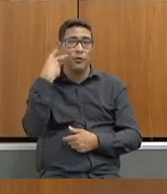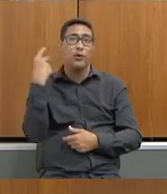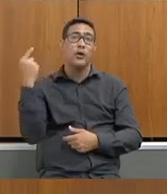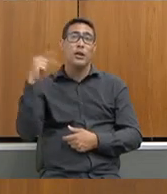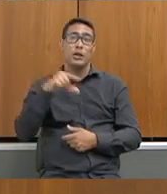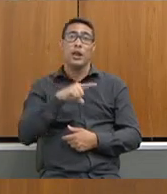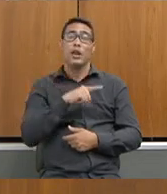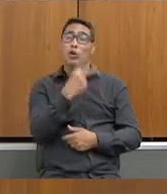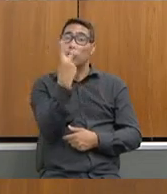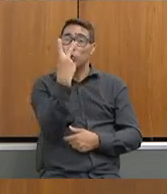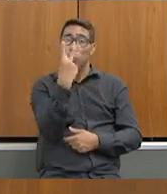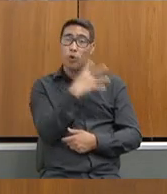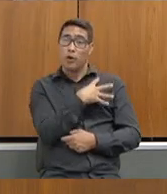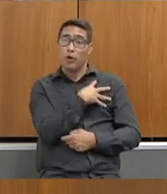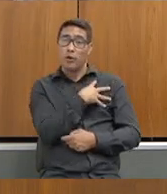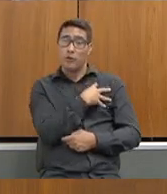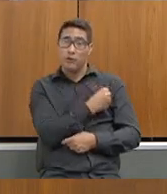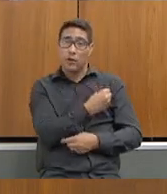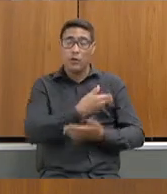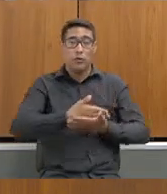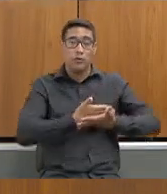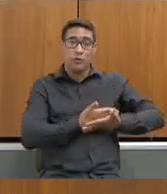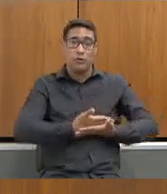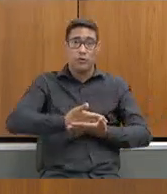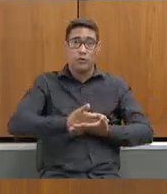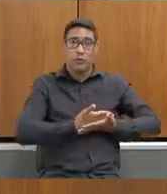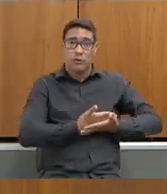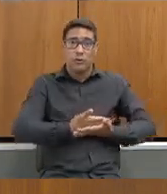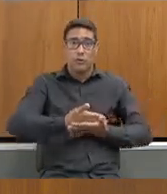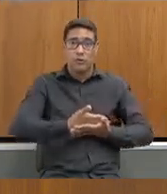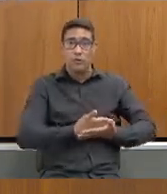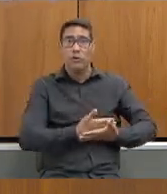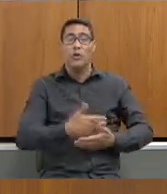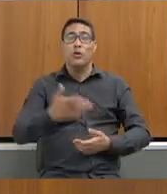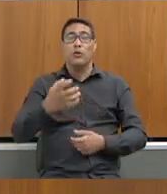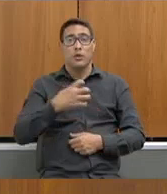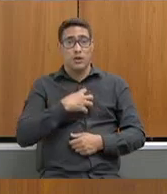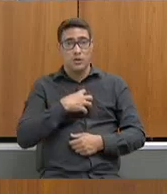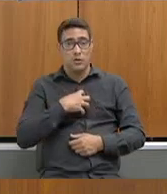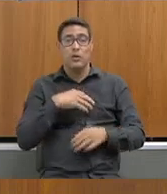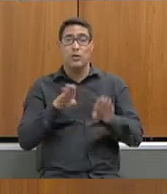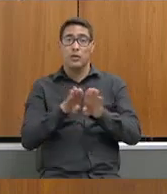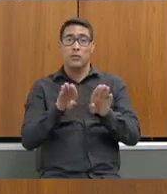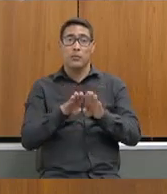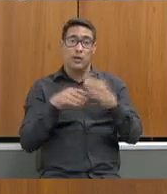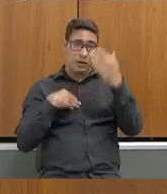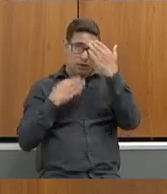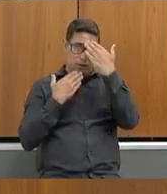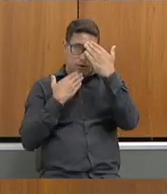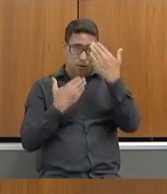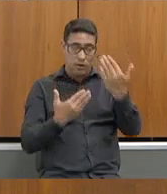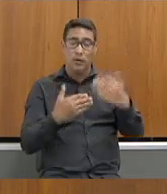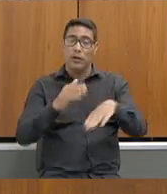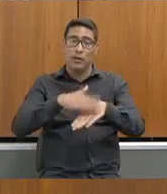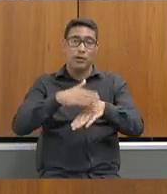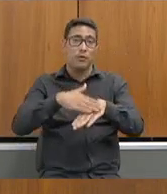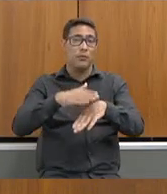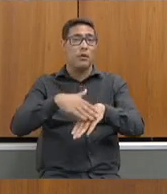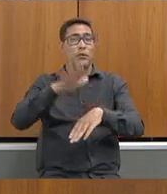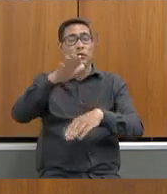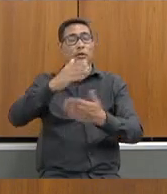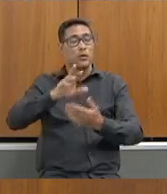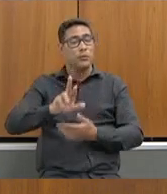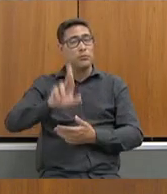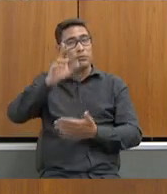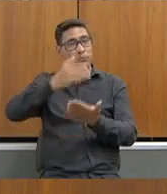Então, a gente fica consternado com a situação, o sentimento e agradecer, Beatriz, pela sua iniciativa de